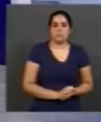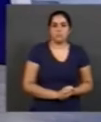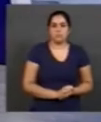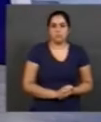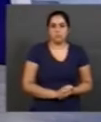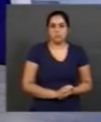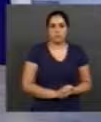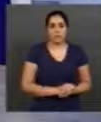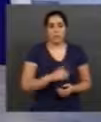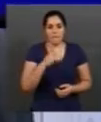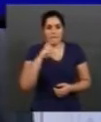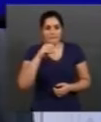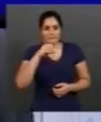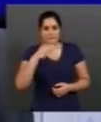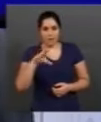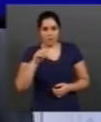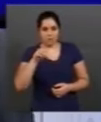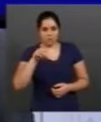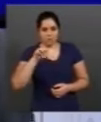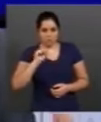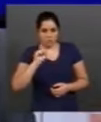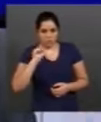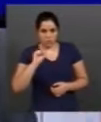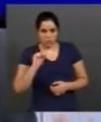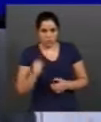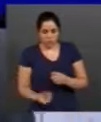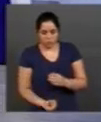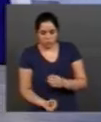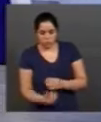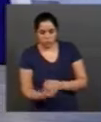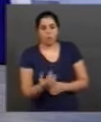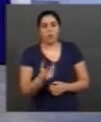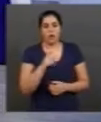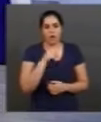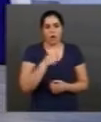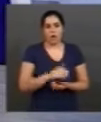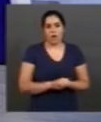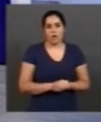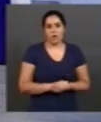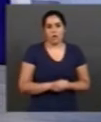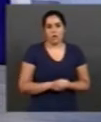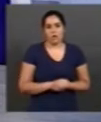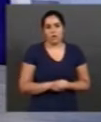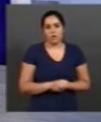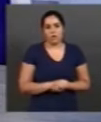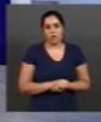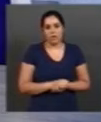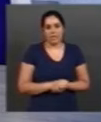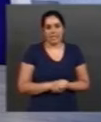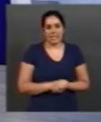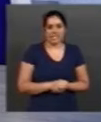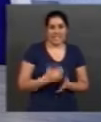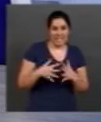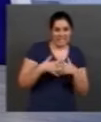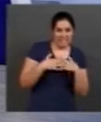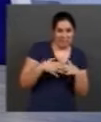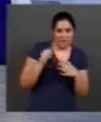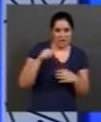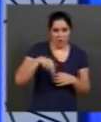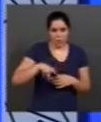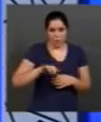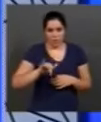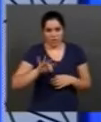cisternos e tudo mais, é que vão minando a capacidade dos aquíferos, ou não? Sim, eles vão